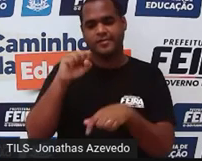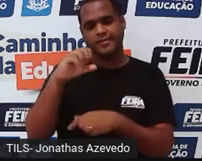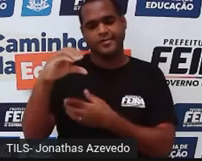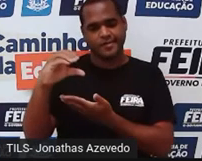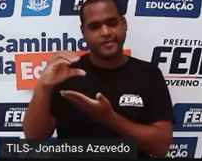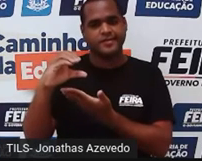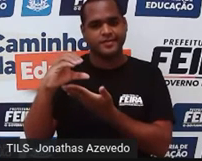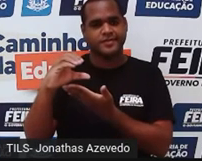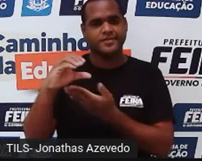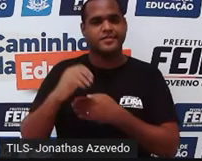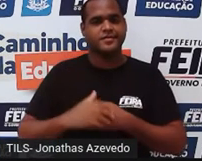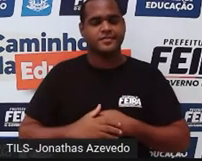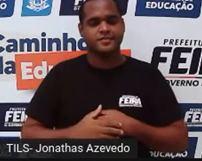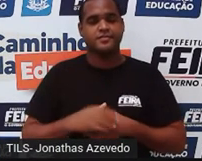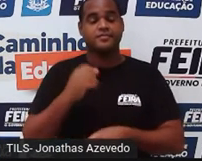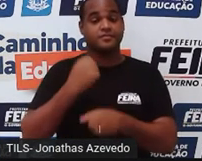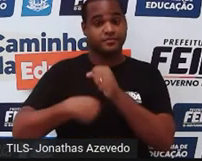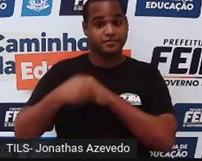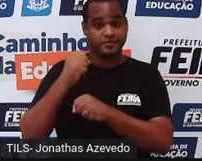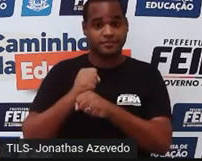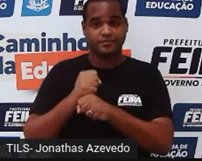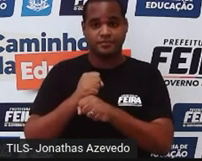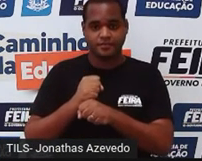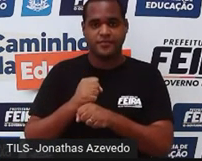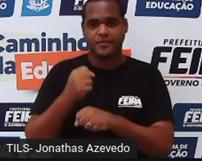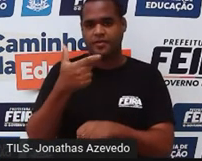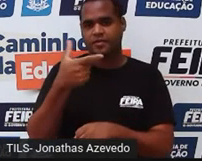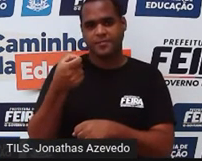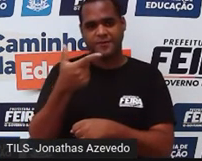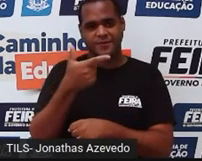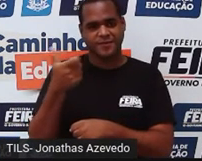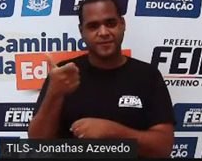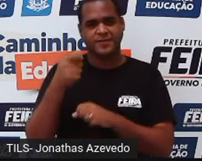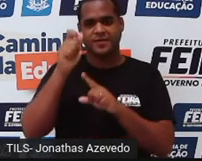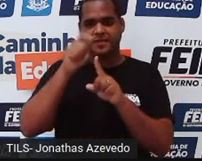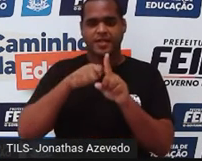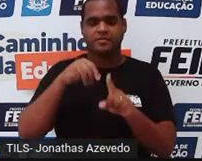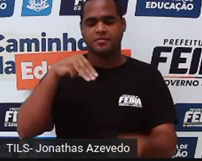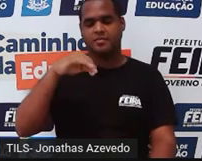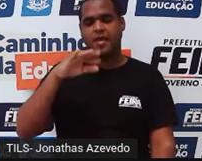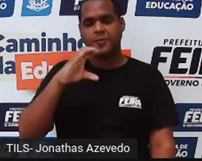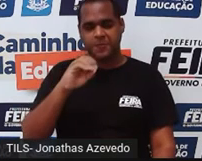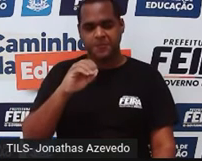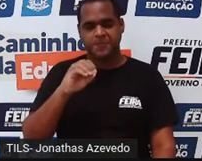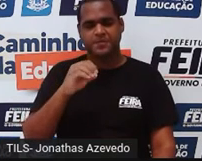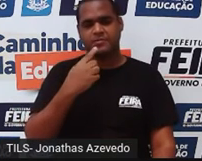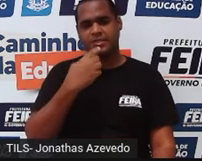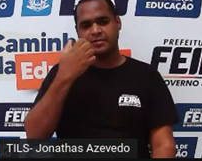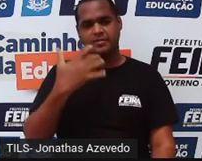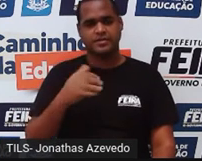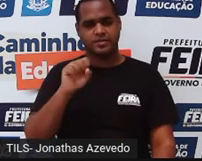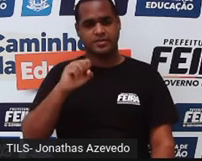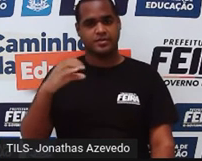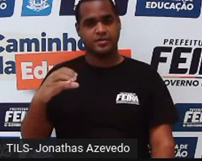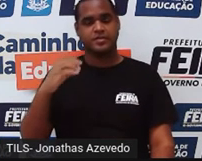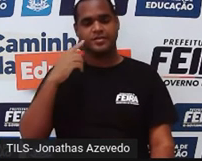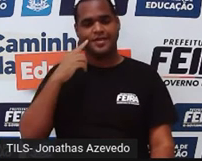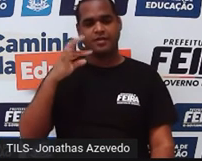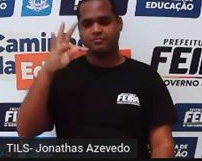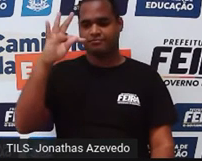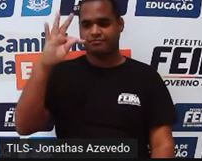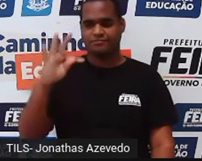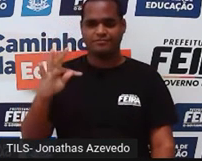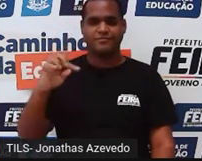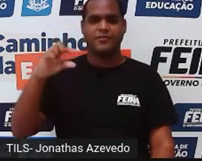no ano de 2021, no mês de maio. Diz o seguinte, Santa Catarina tem